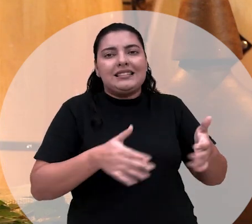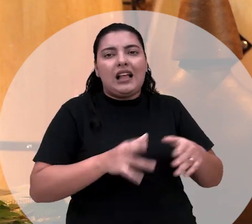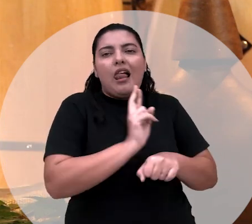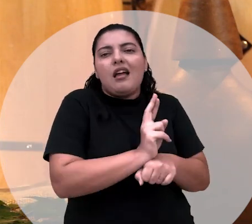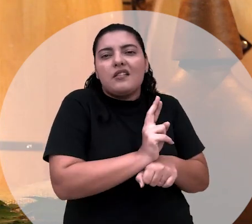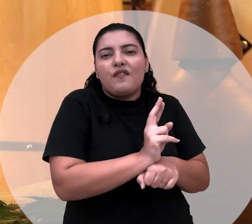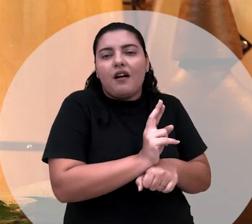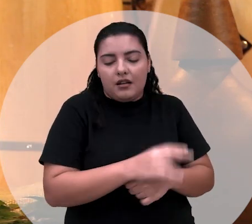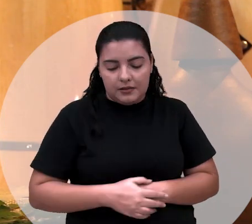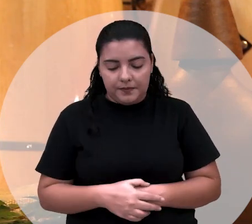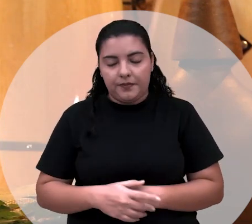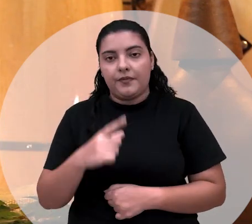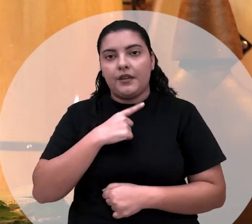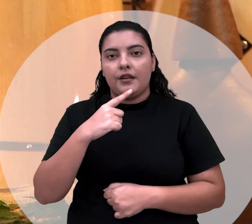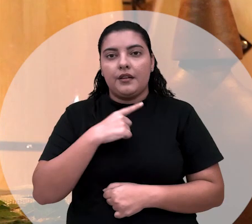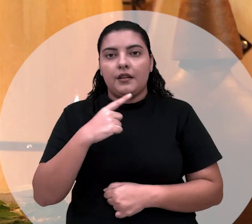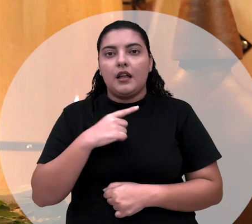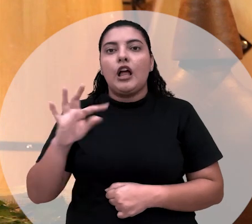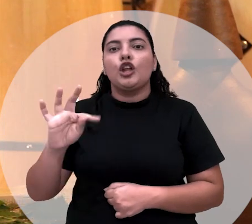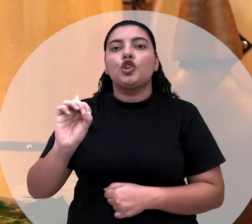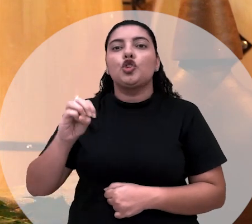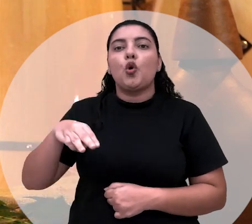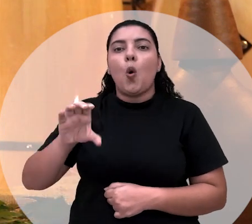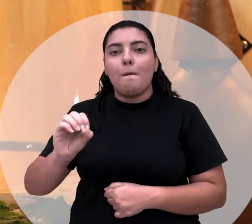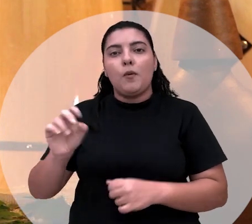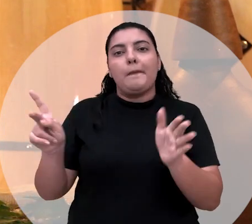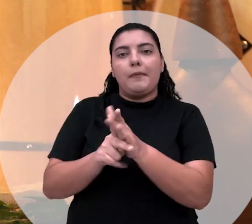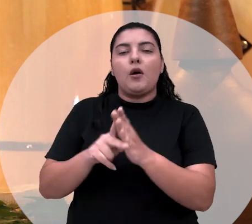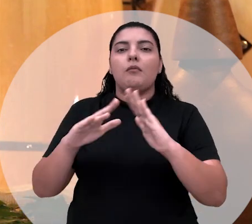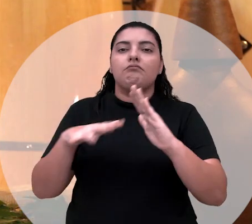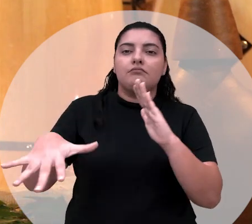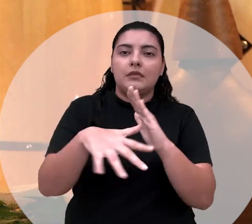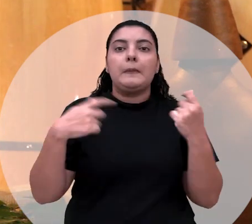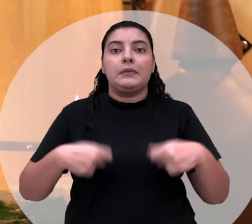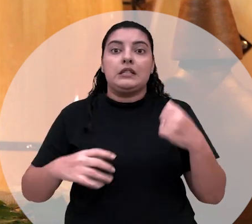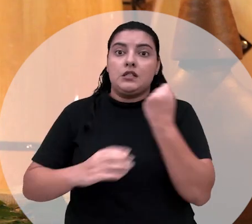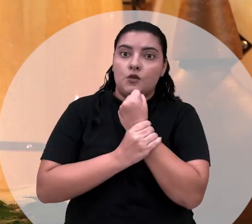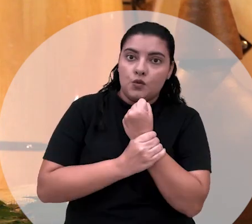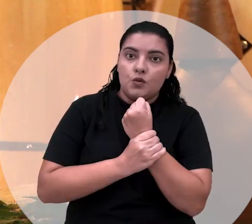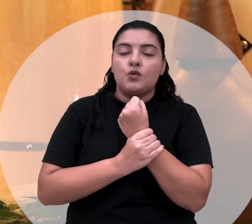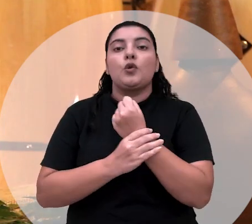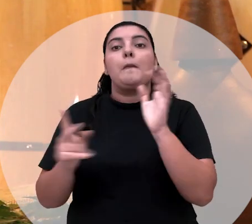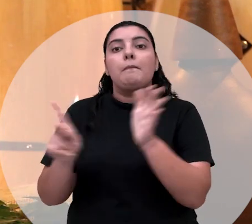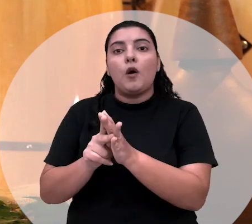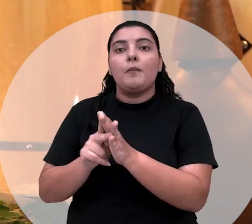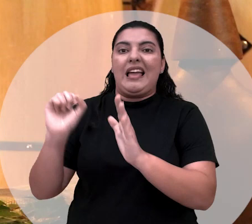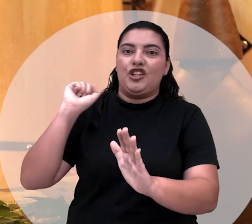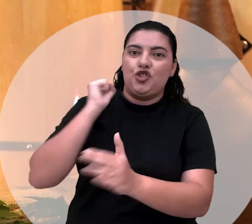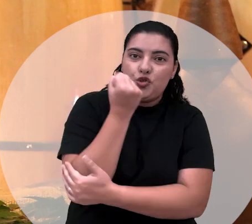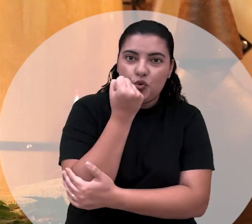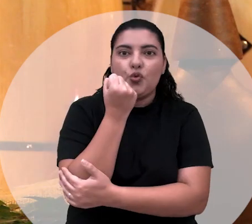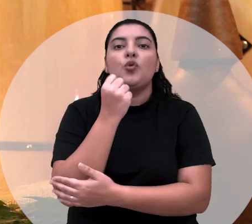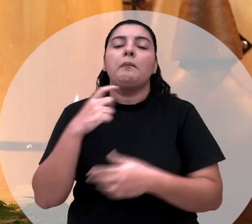Tem que ter os tombos do terreiro, tem que ter a segurança da casa, a casa do Exu. Então tudo